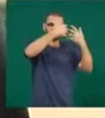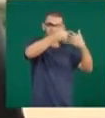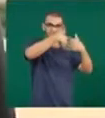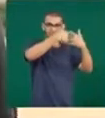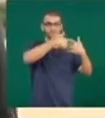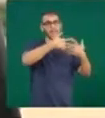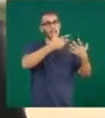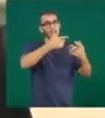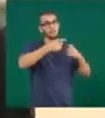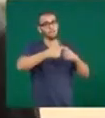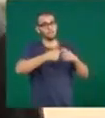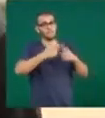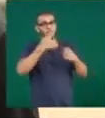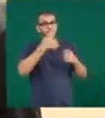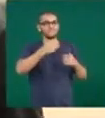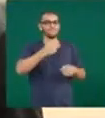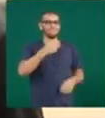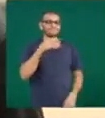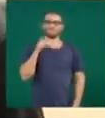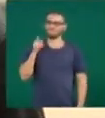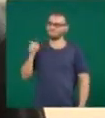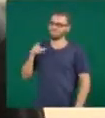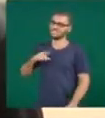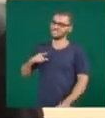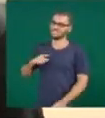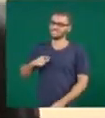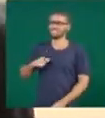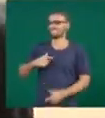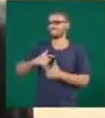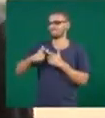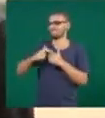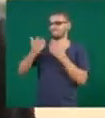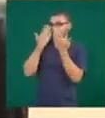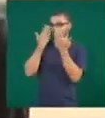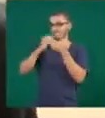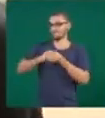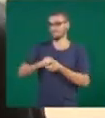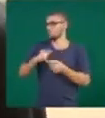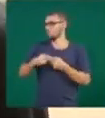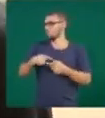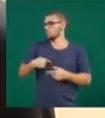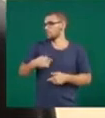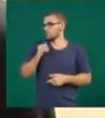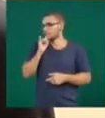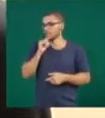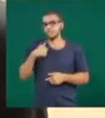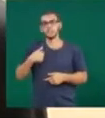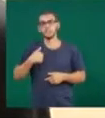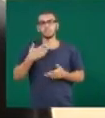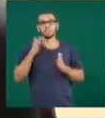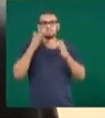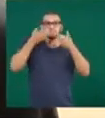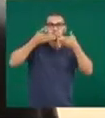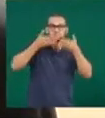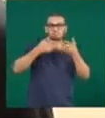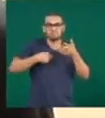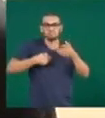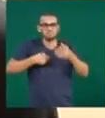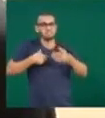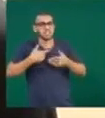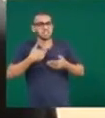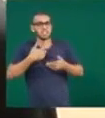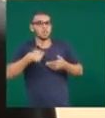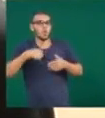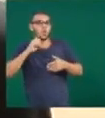neurologista me disse que eu estava com problemas psicológicos, porque tudo que eu tinha passava quando eu me distraía ou quando eu estava em casa.